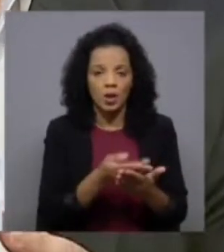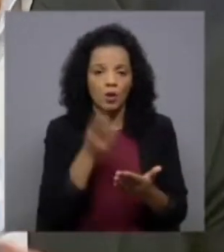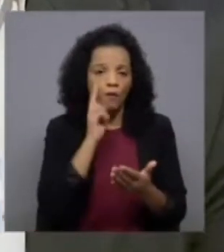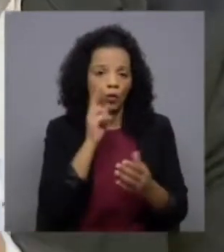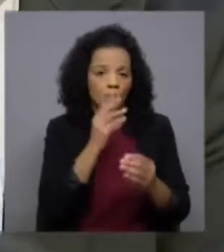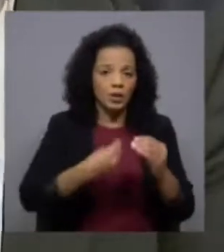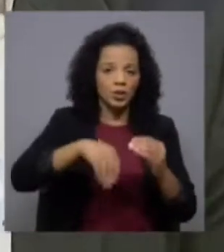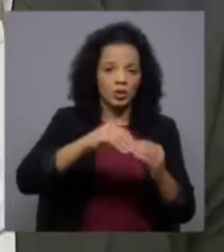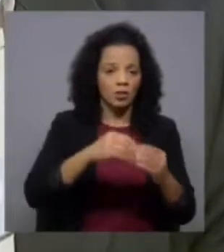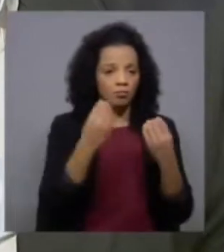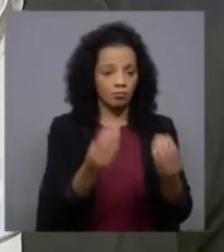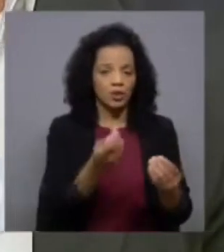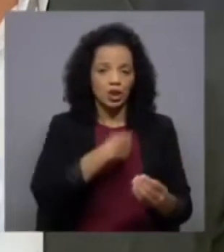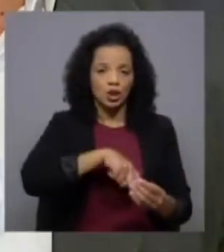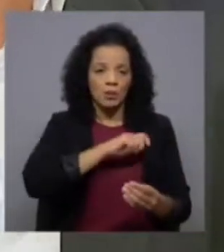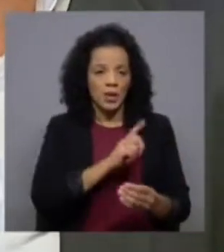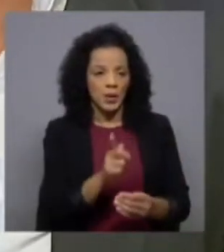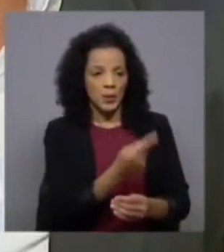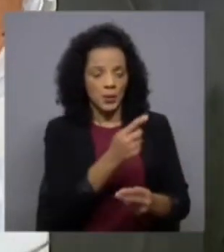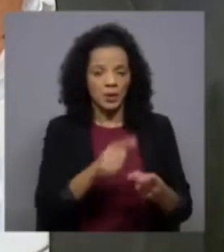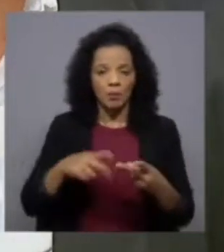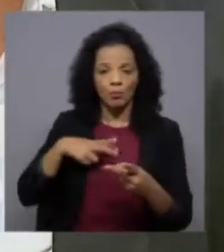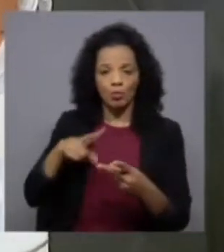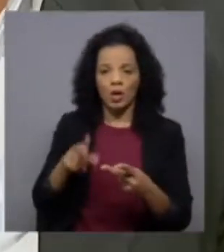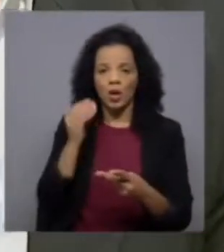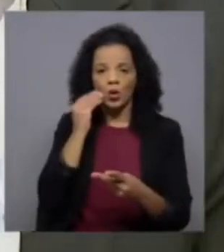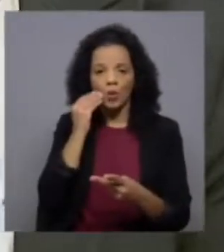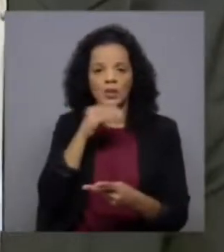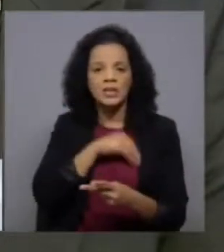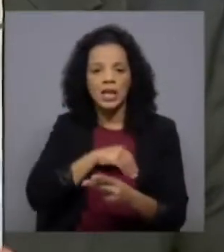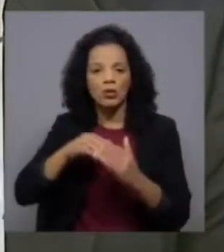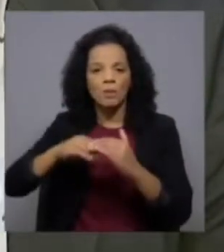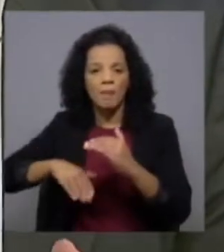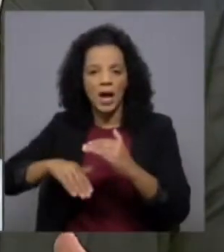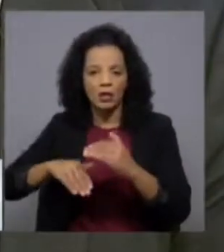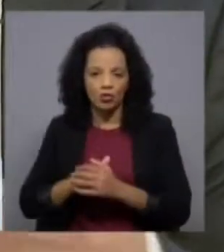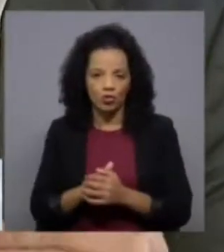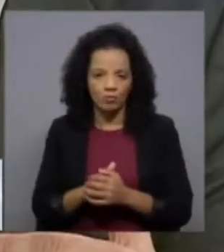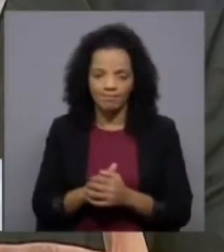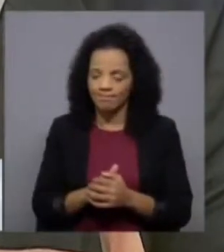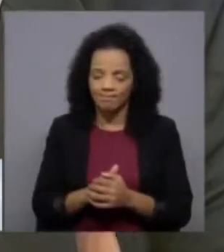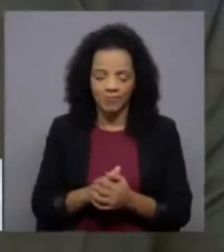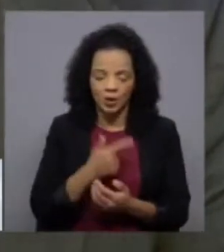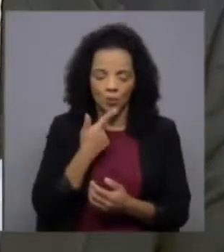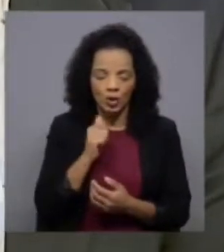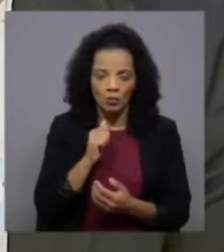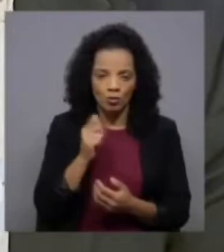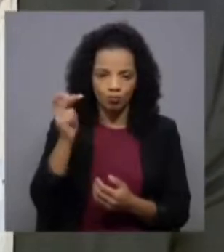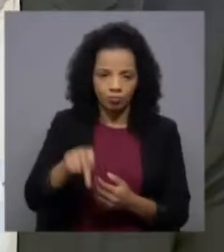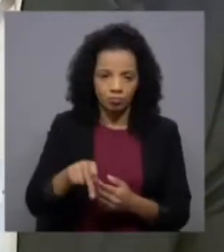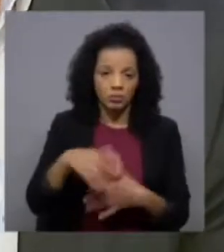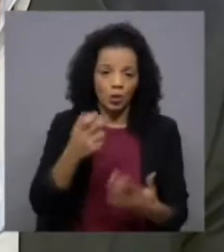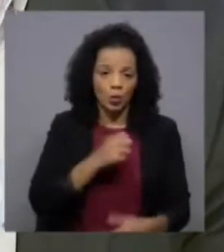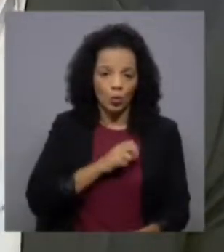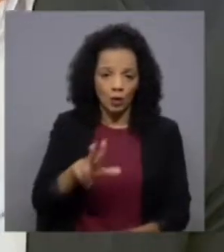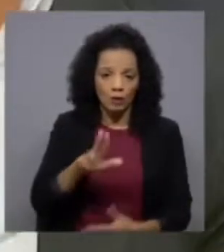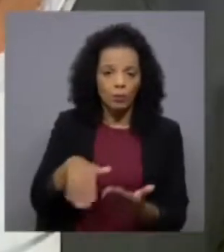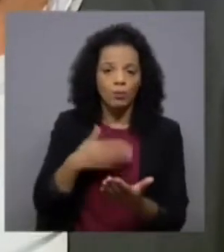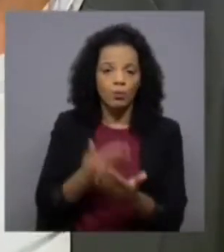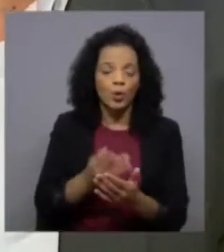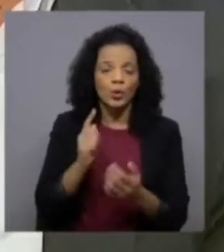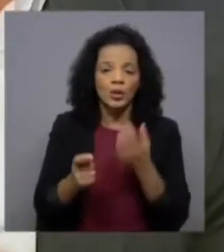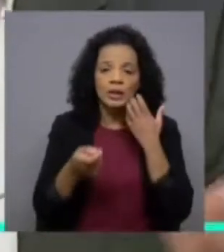acrescentado, mais qualificada, vai para a Espanha, em Portugal compete pelos baixos salários. Nós não podemos deixar que isto aconteça e o que o livro propõe é que façamos